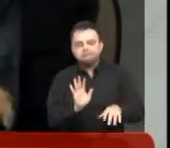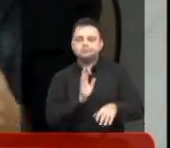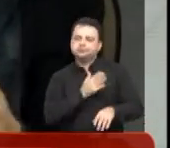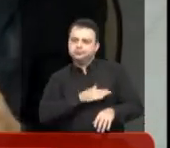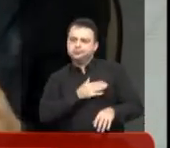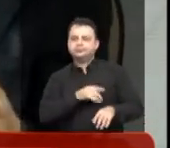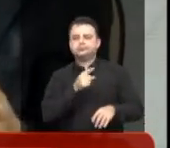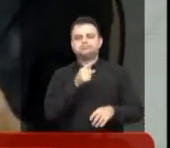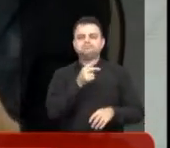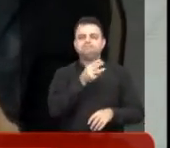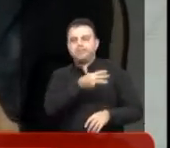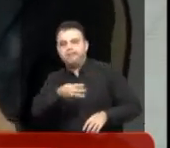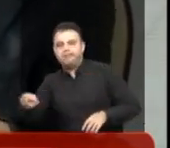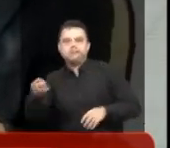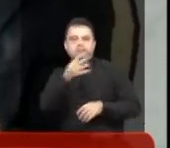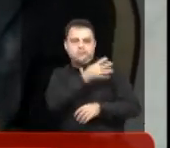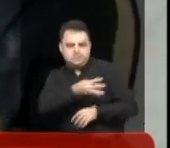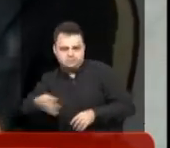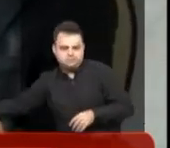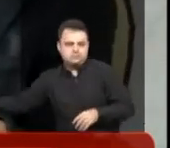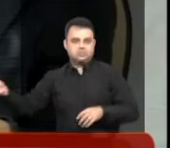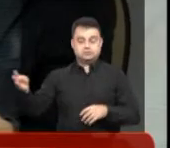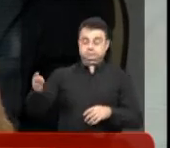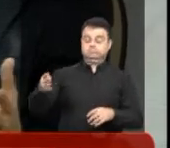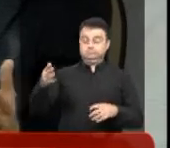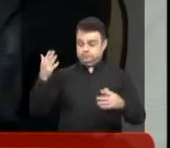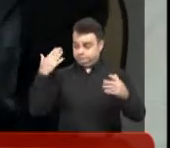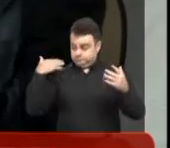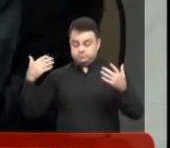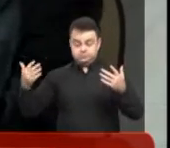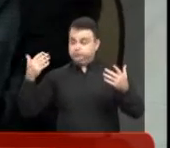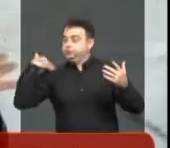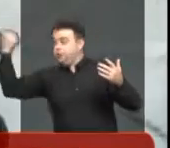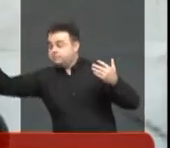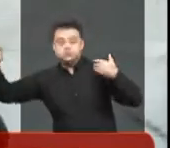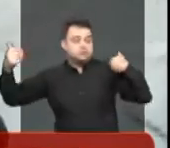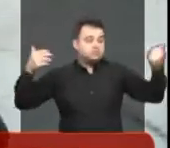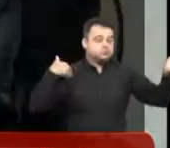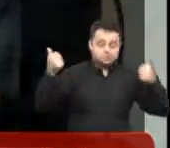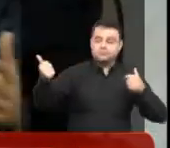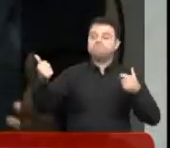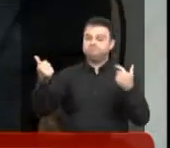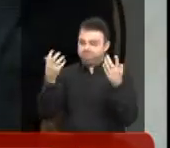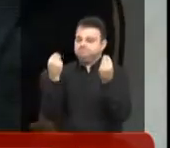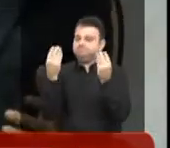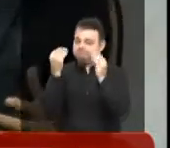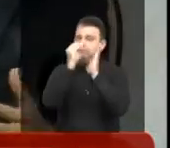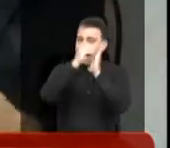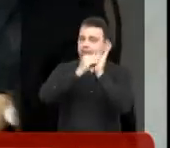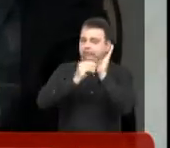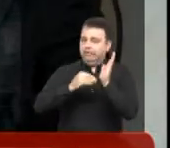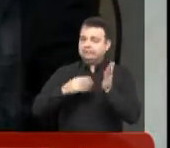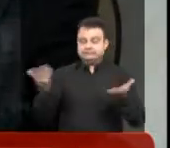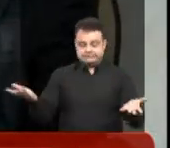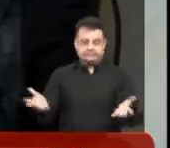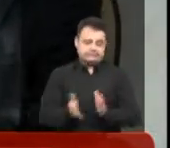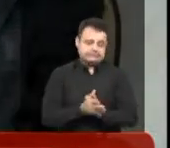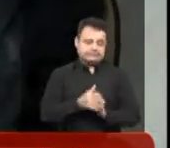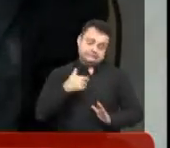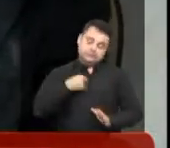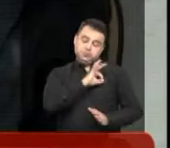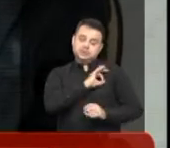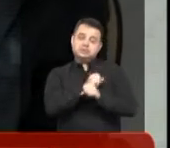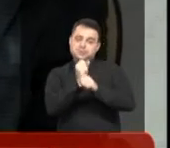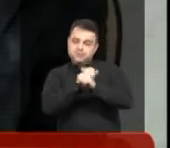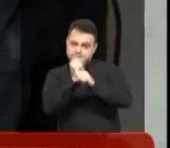imediato, porque graças a Deus, a agenda está sempre cheia. E como eu ainda não me concentrei na polícia, apesar de ter completado o tempo agora, mas eu acho que ainda tem